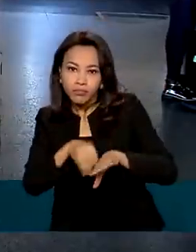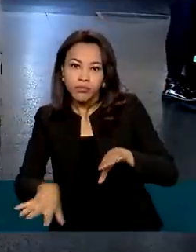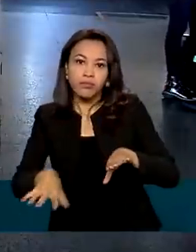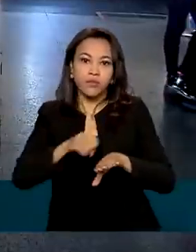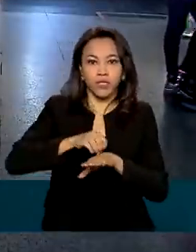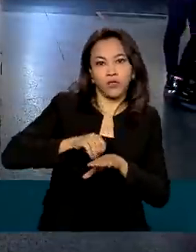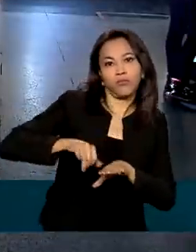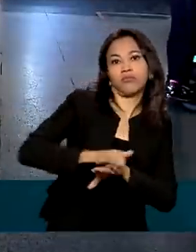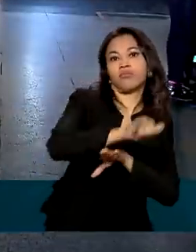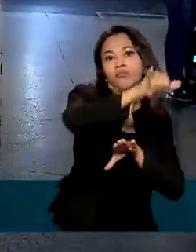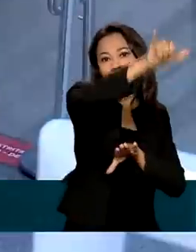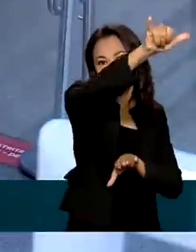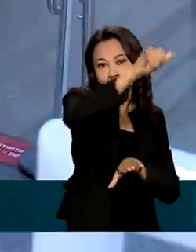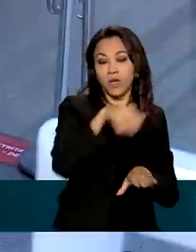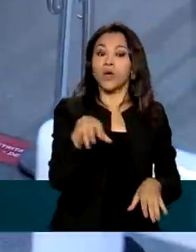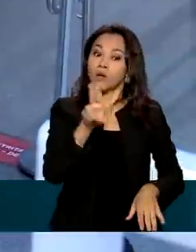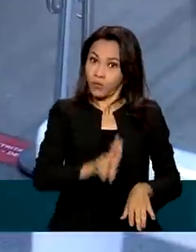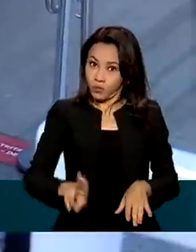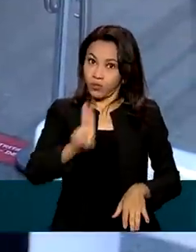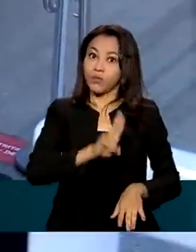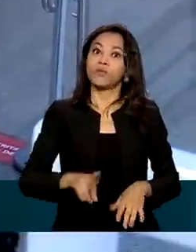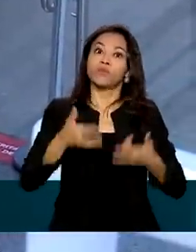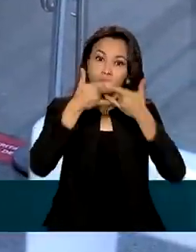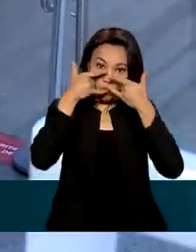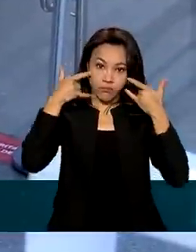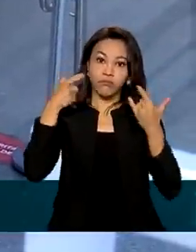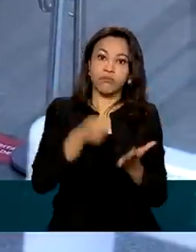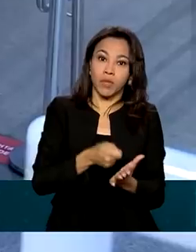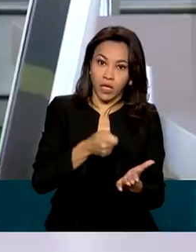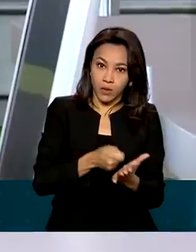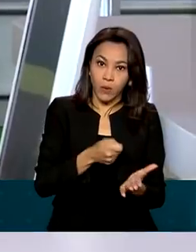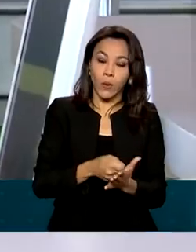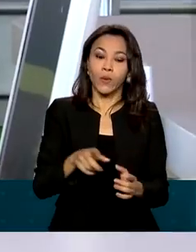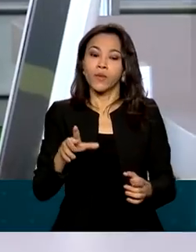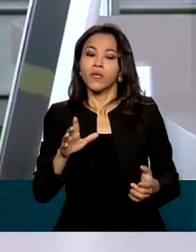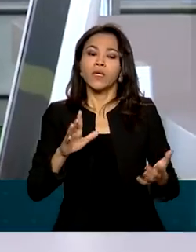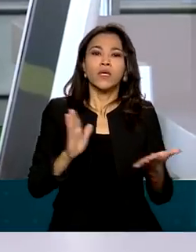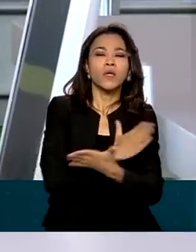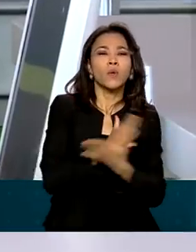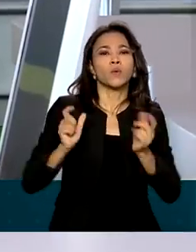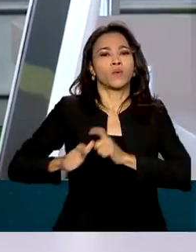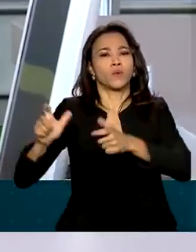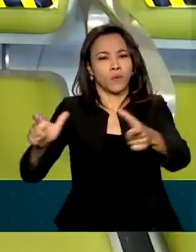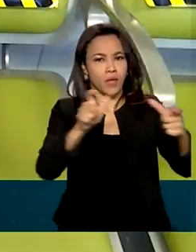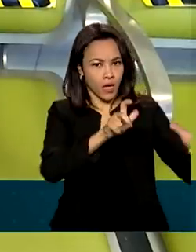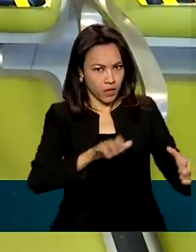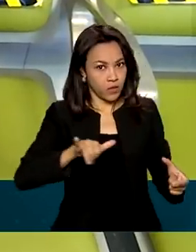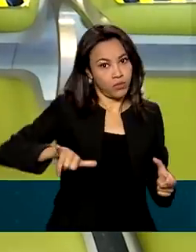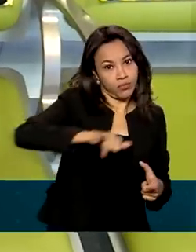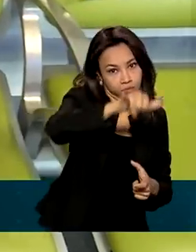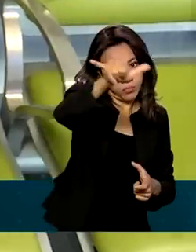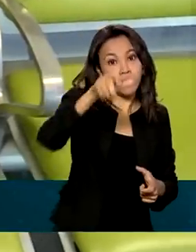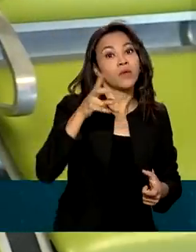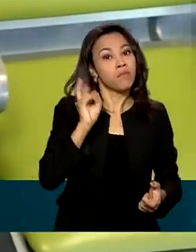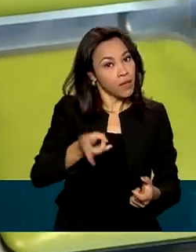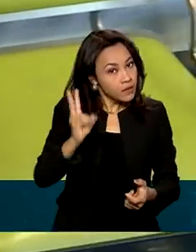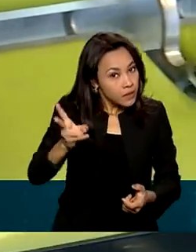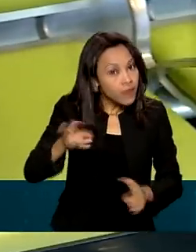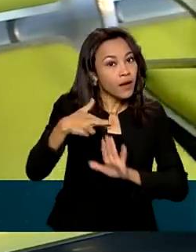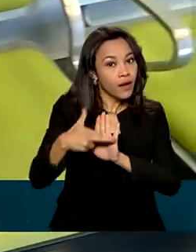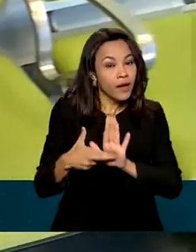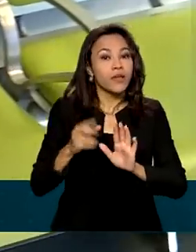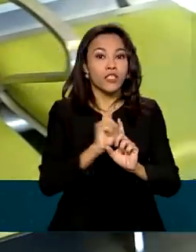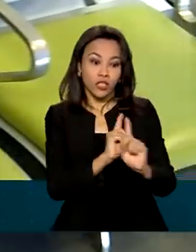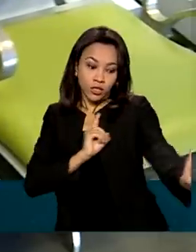obrigatoriedade do uso de máscaras dentro do avião e nas áreas restritas dos aeroportos está mantida. E o distanciamento físico